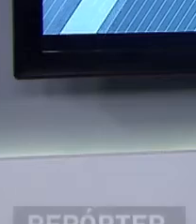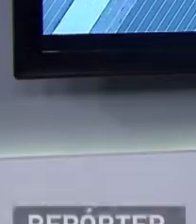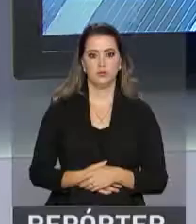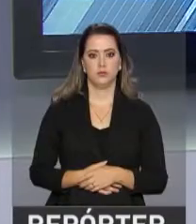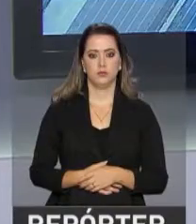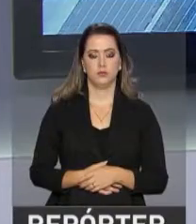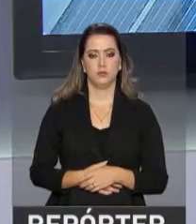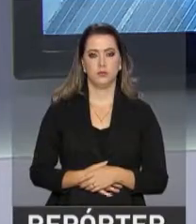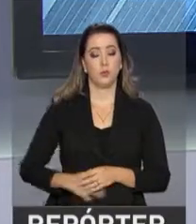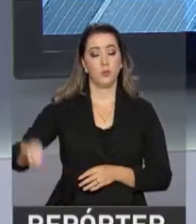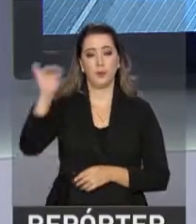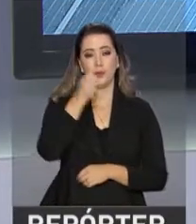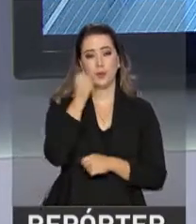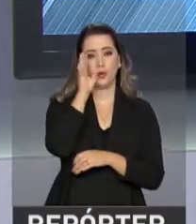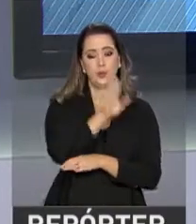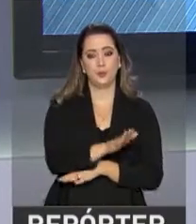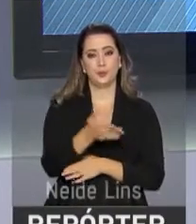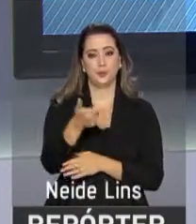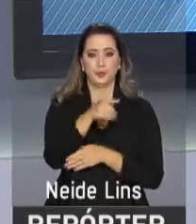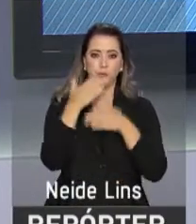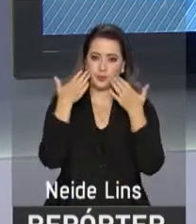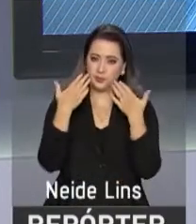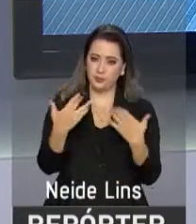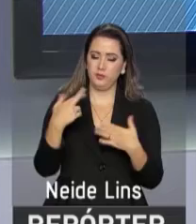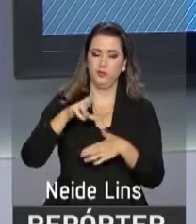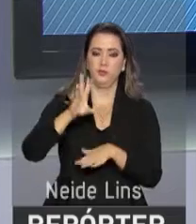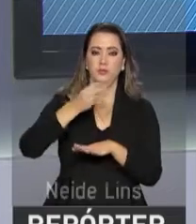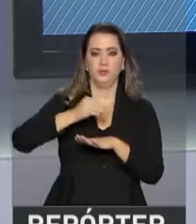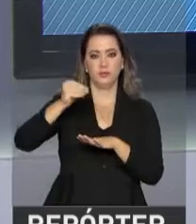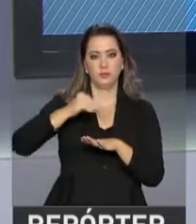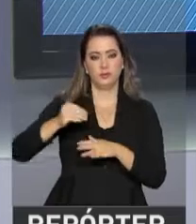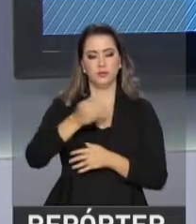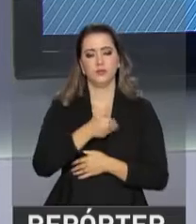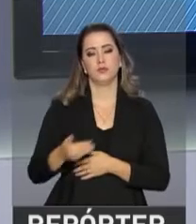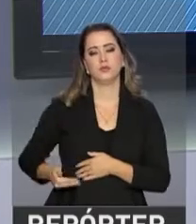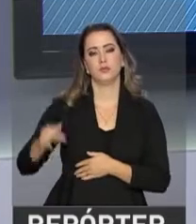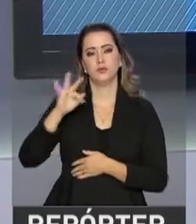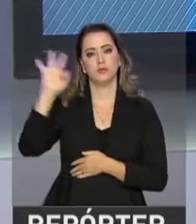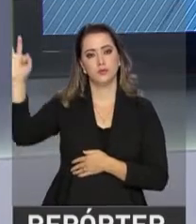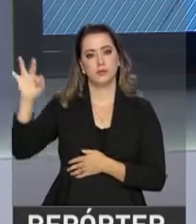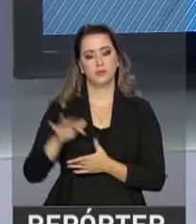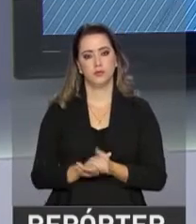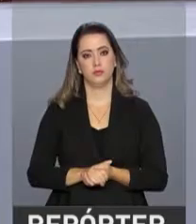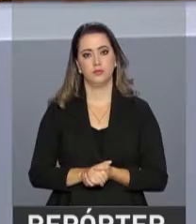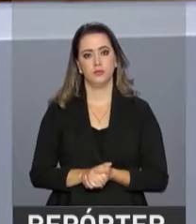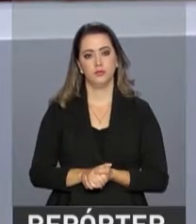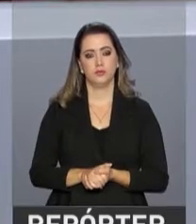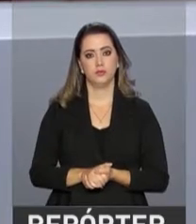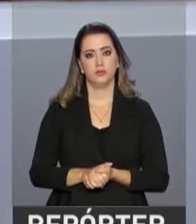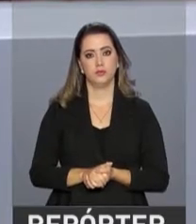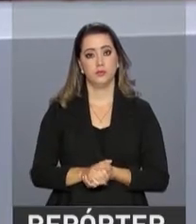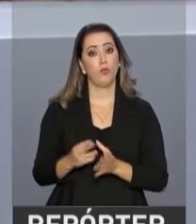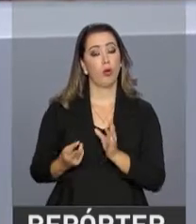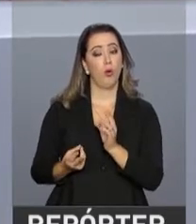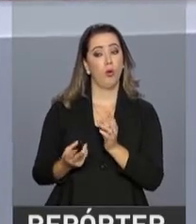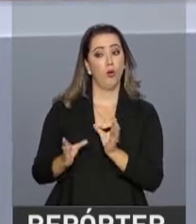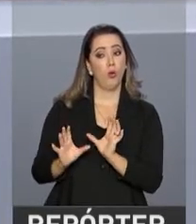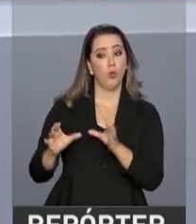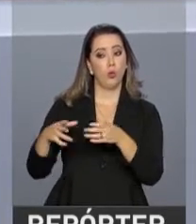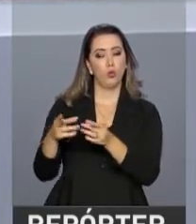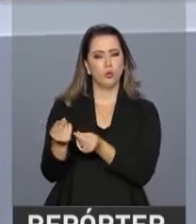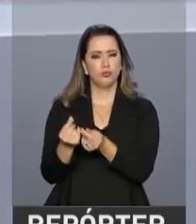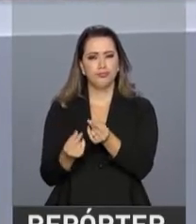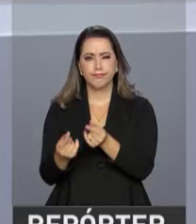Olá, boa tarde. Estamos de volta com o repórter NBR e as notícias do governo federal. O mercado financeiro